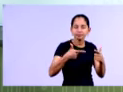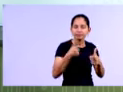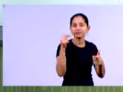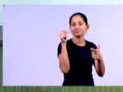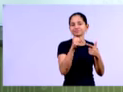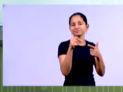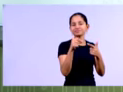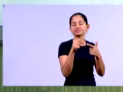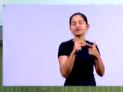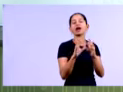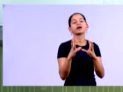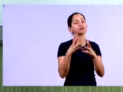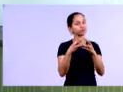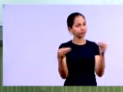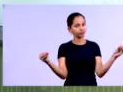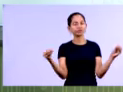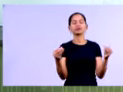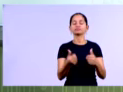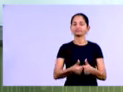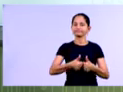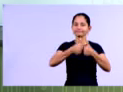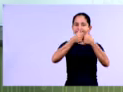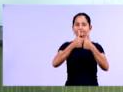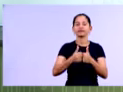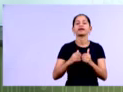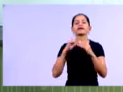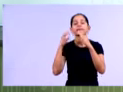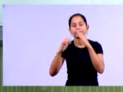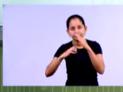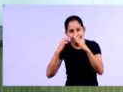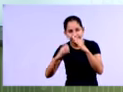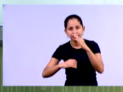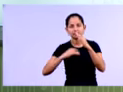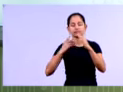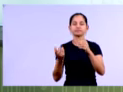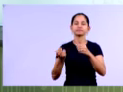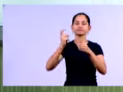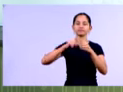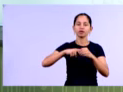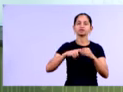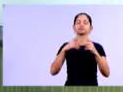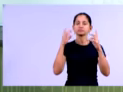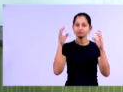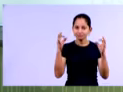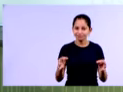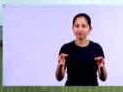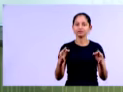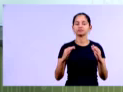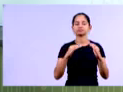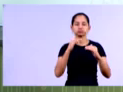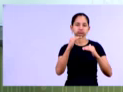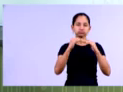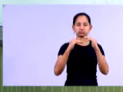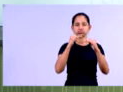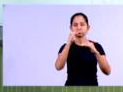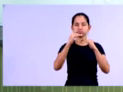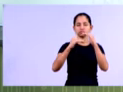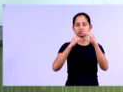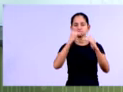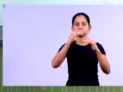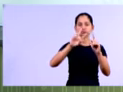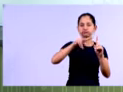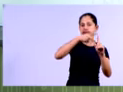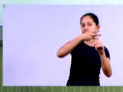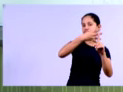aqueles resultados ruins e vai fazendo com que eles melhorem, para que a empresa volte, né, a reagir e dê resultados, né,